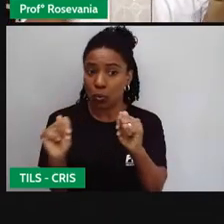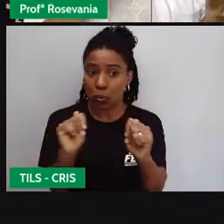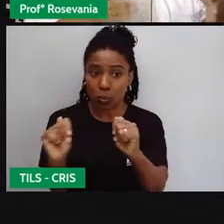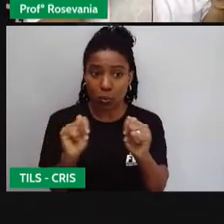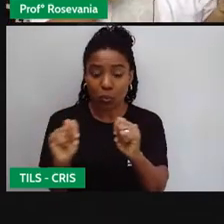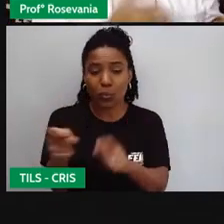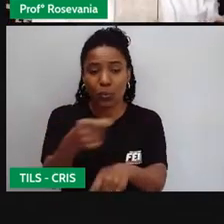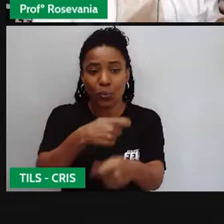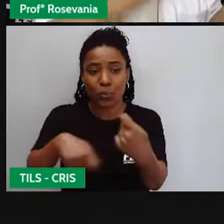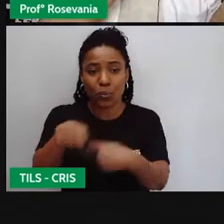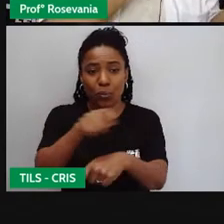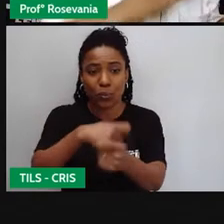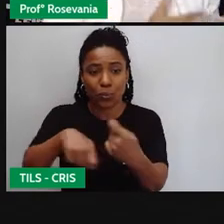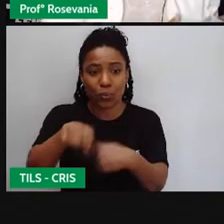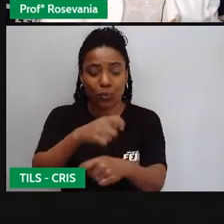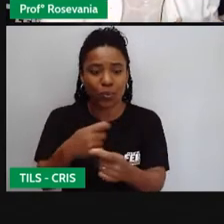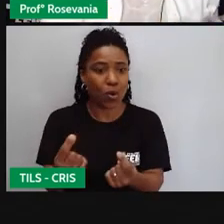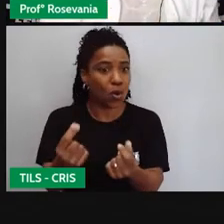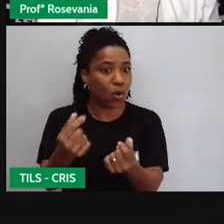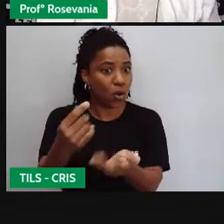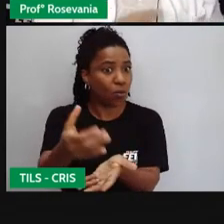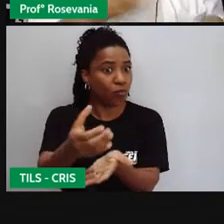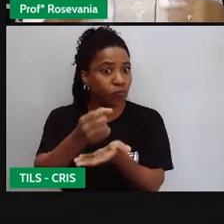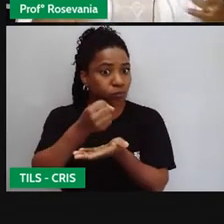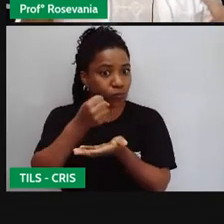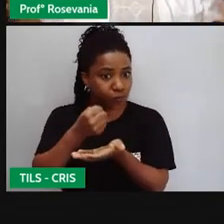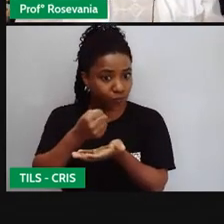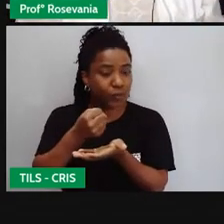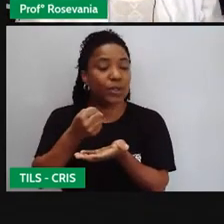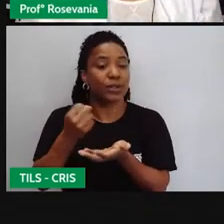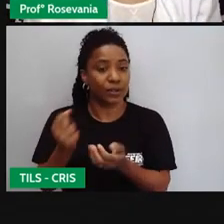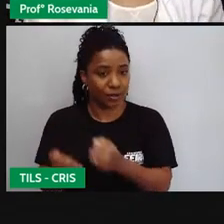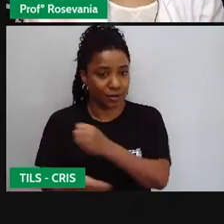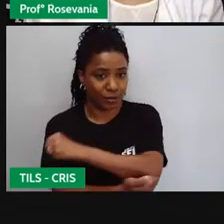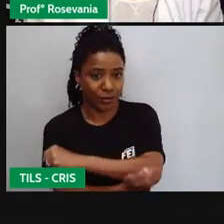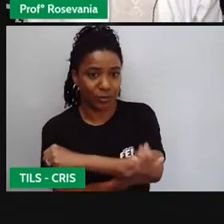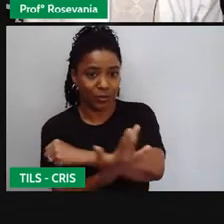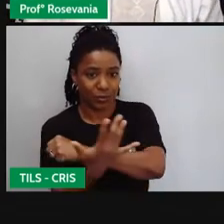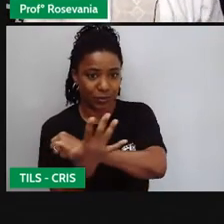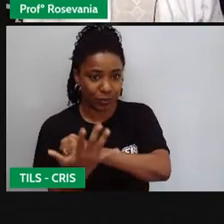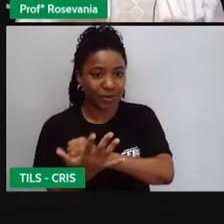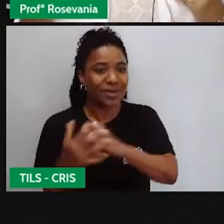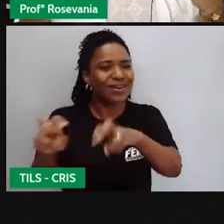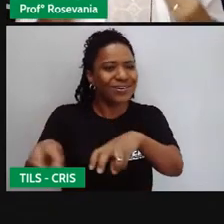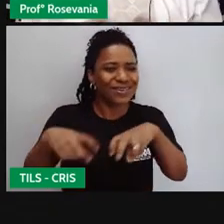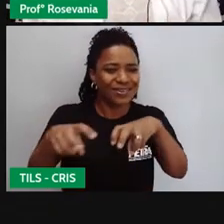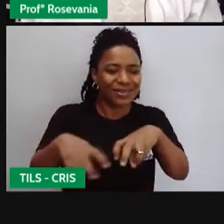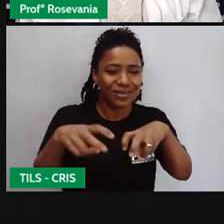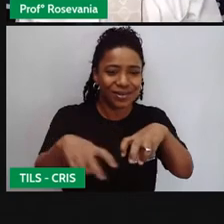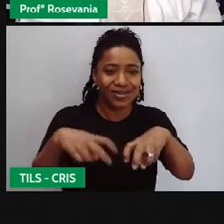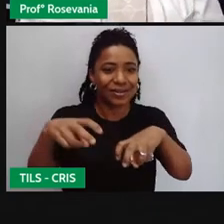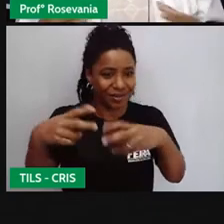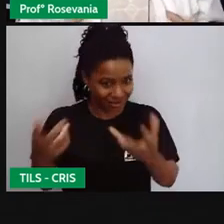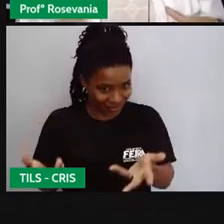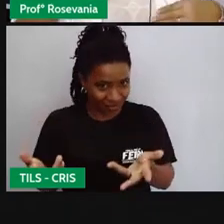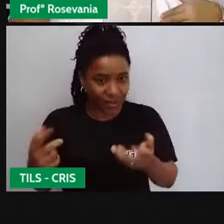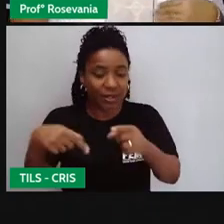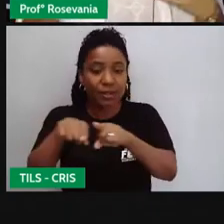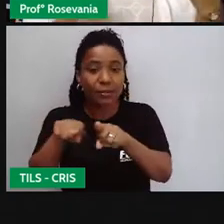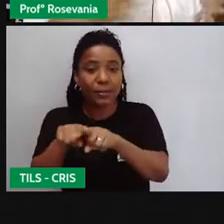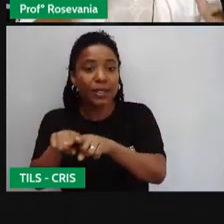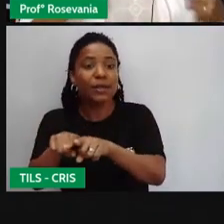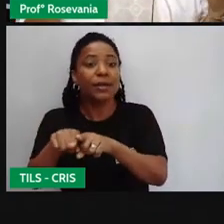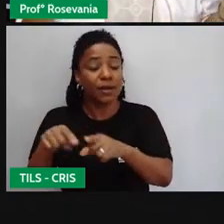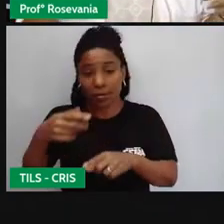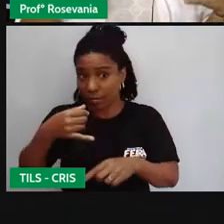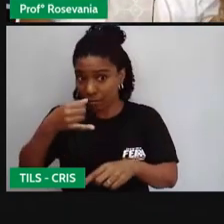baseado, né? Em atividades voltadas à agricultura, que é o plantio, né? Dos mais diversos tipos de alimentos e da pecuária, que é os